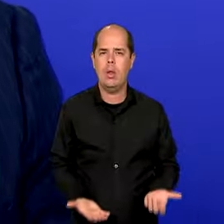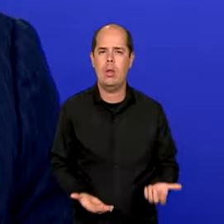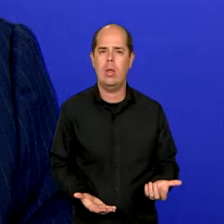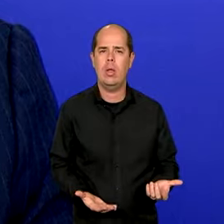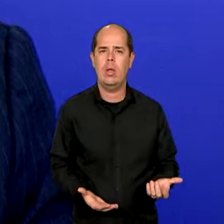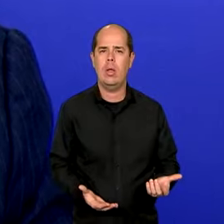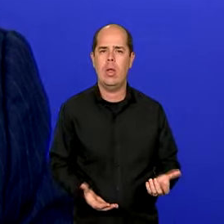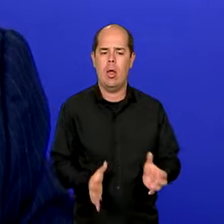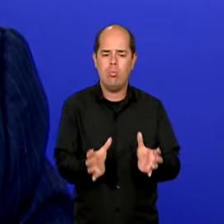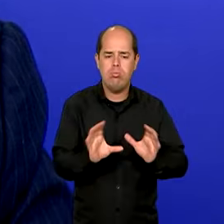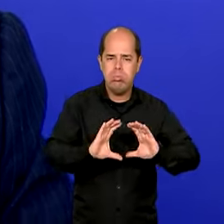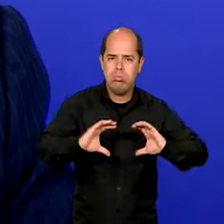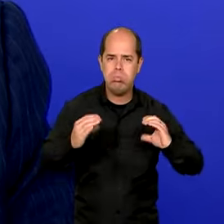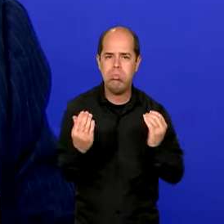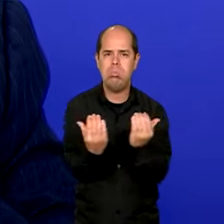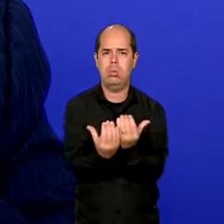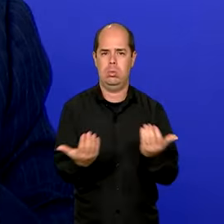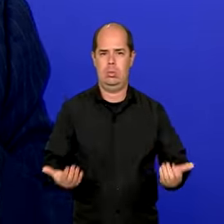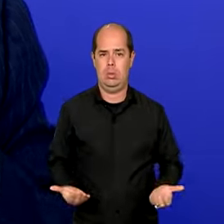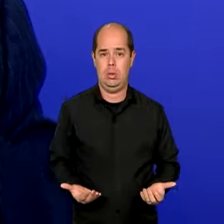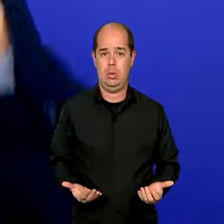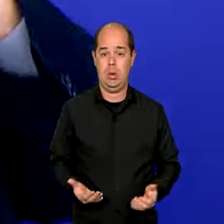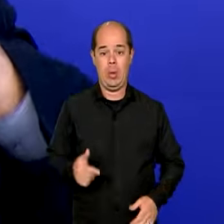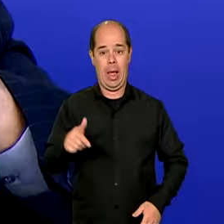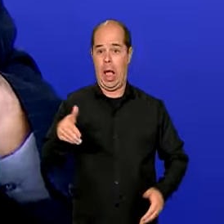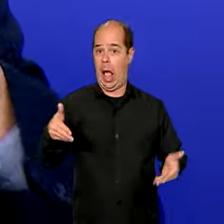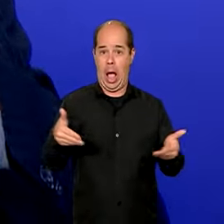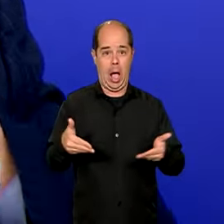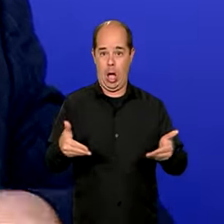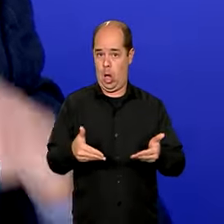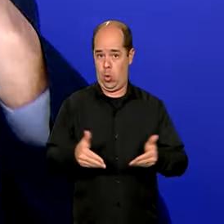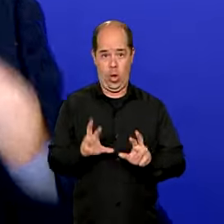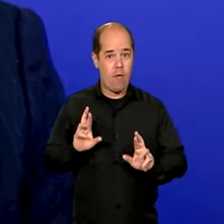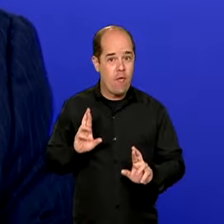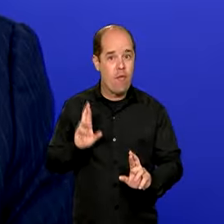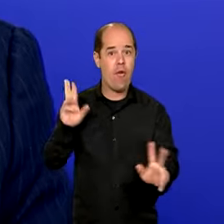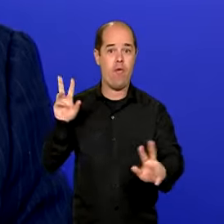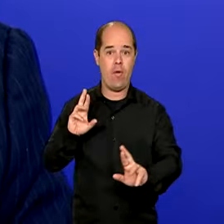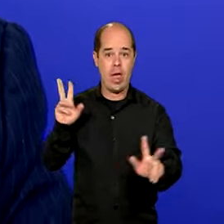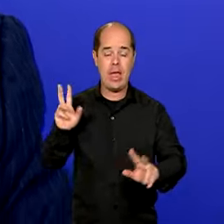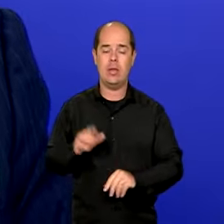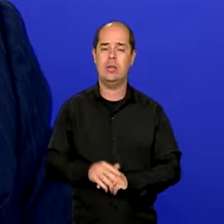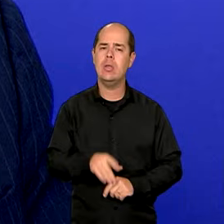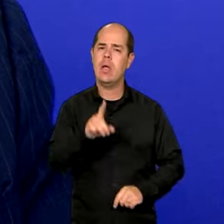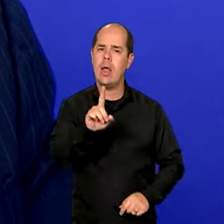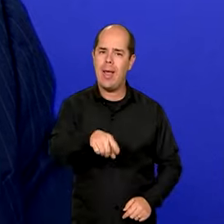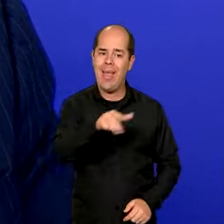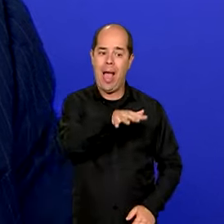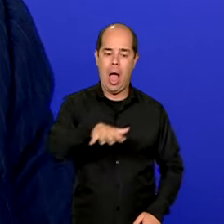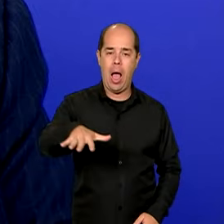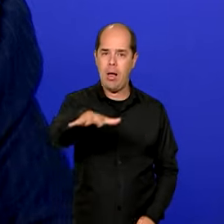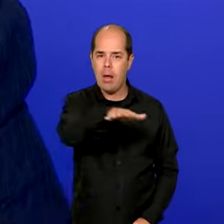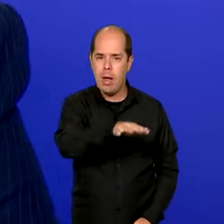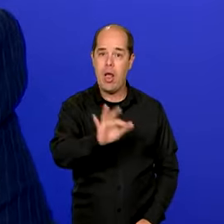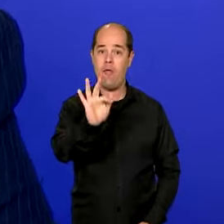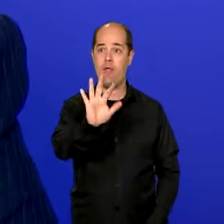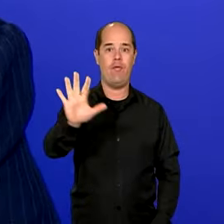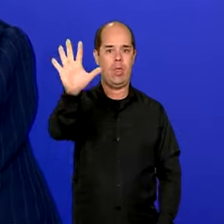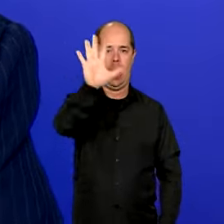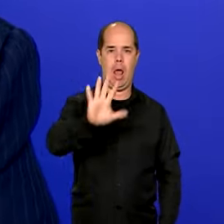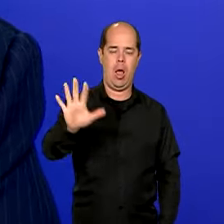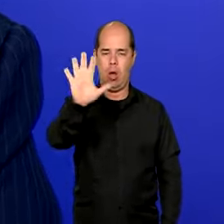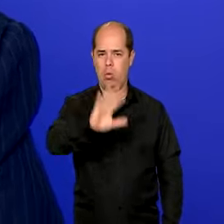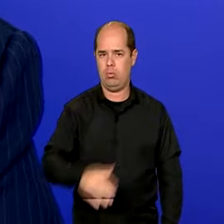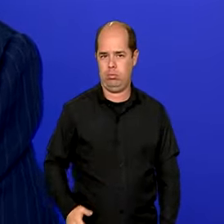não está ocorrendo agora. Essa GLO incide sobre áreas que já são federais. E alguém